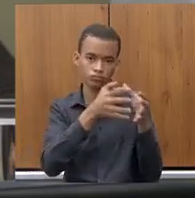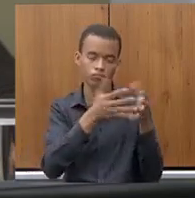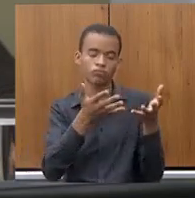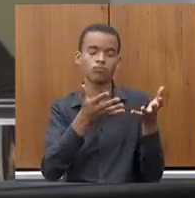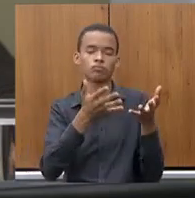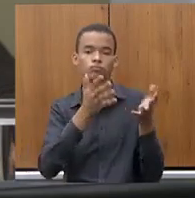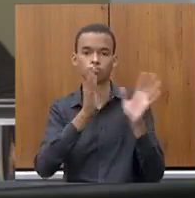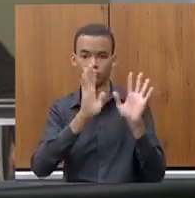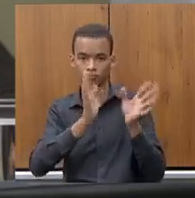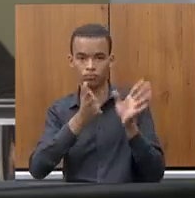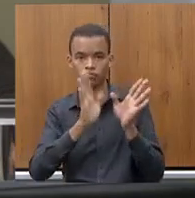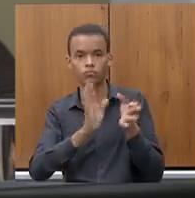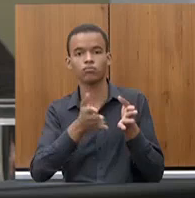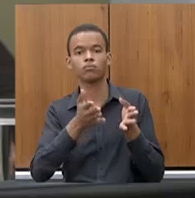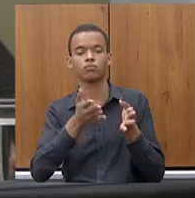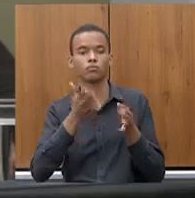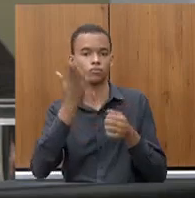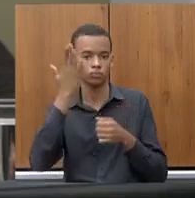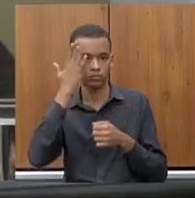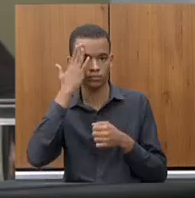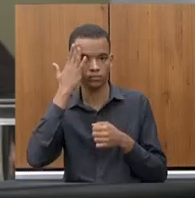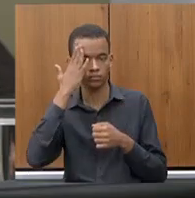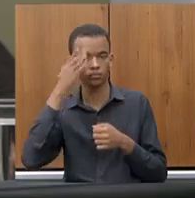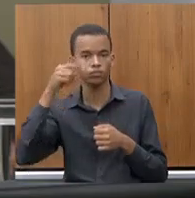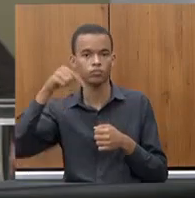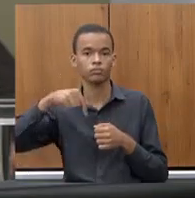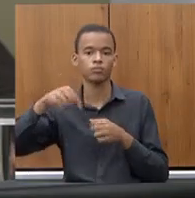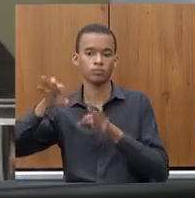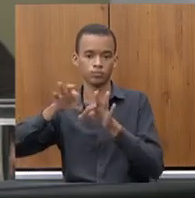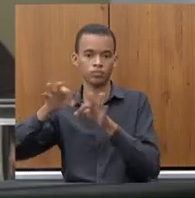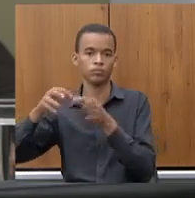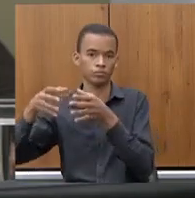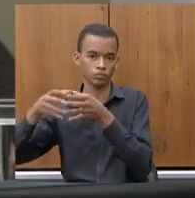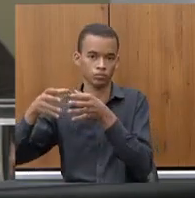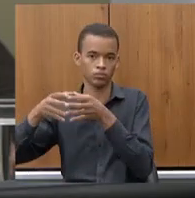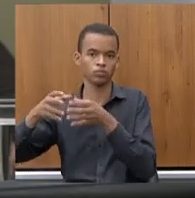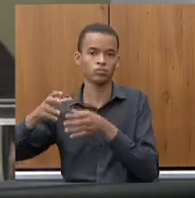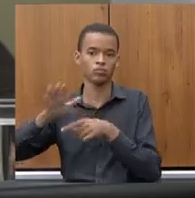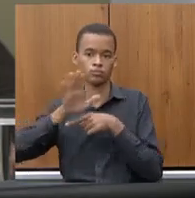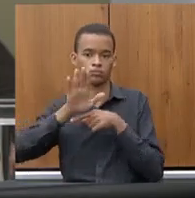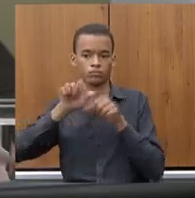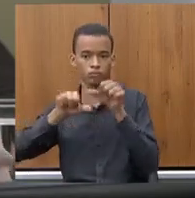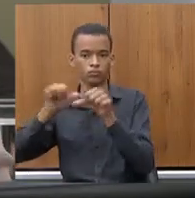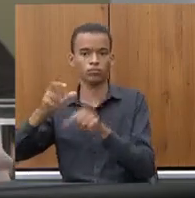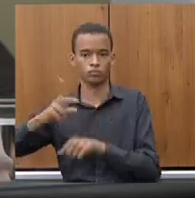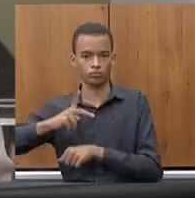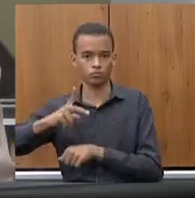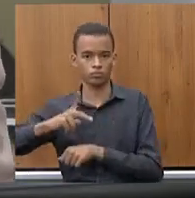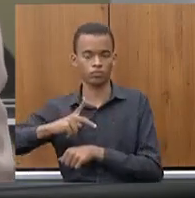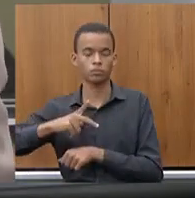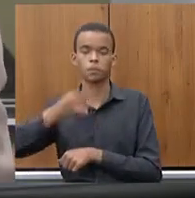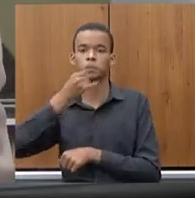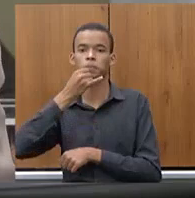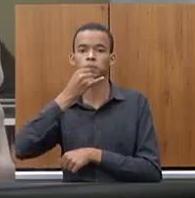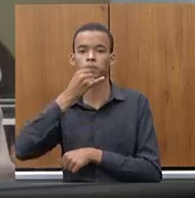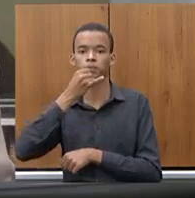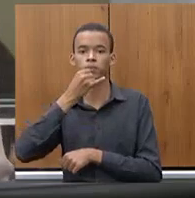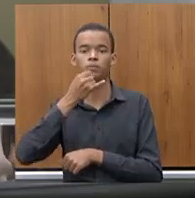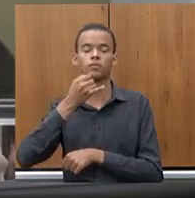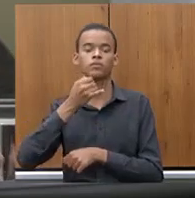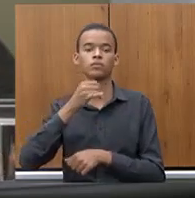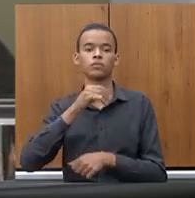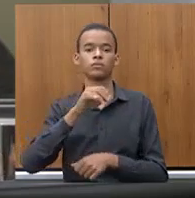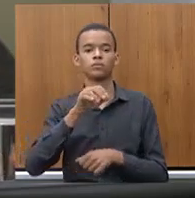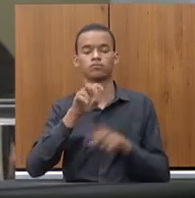oportunidades estiveram na comissão de privatizações e deram essa informação para citar um caso por exemplo da Gasmig